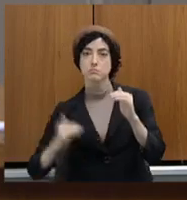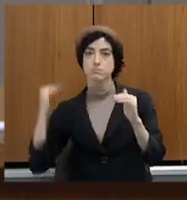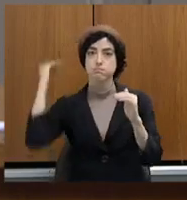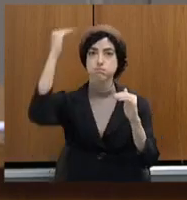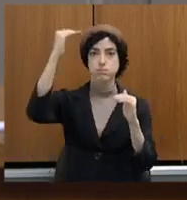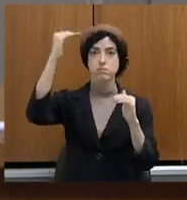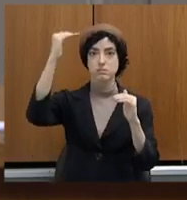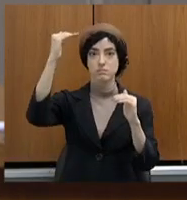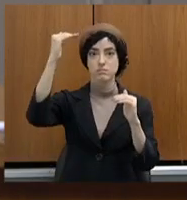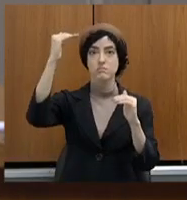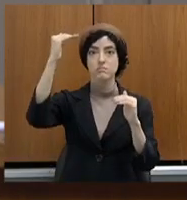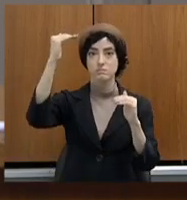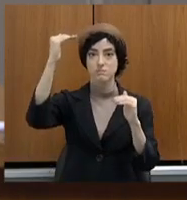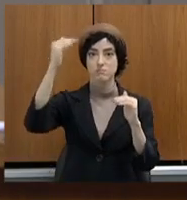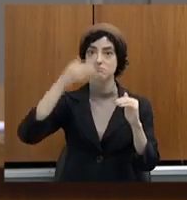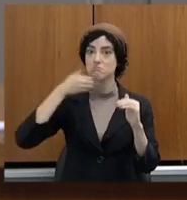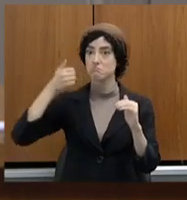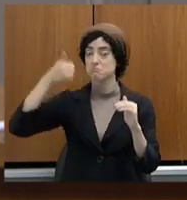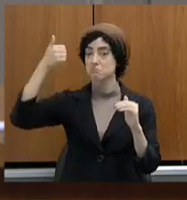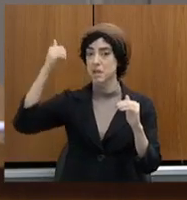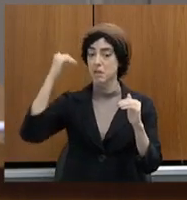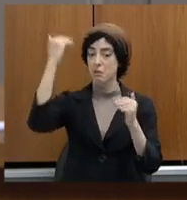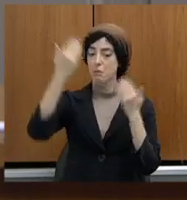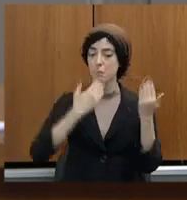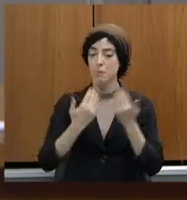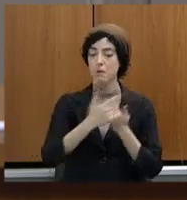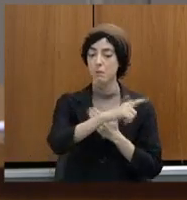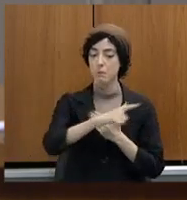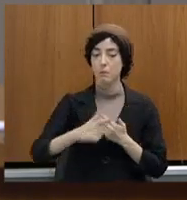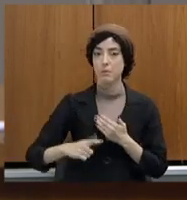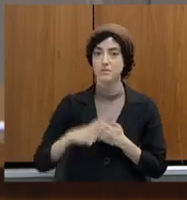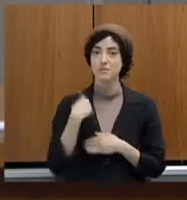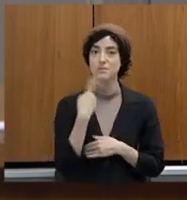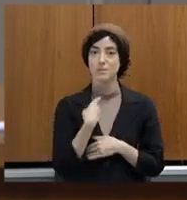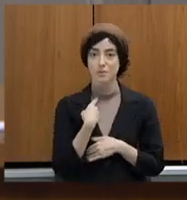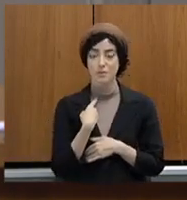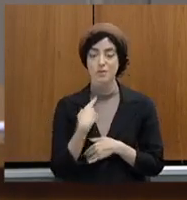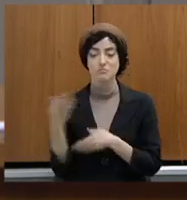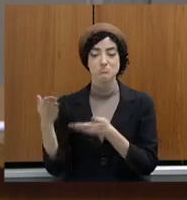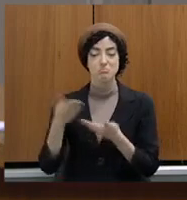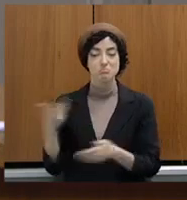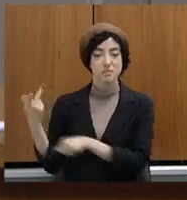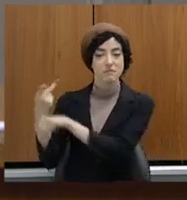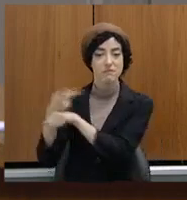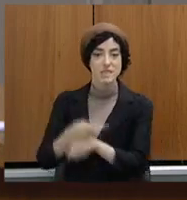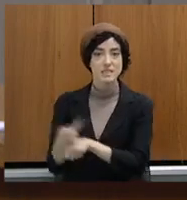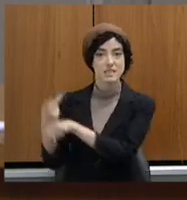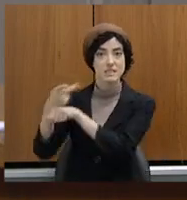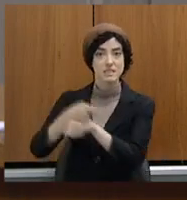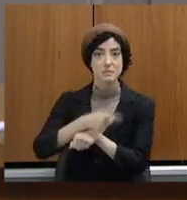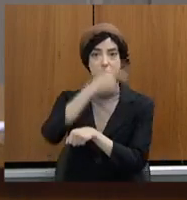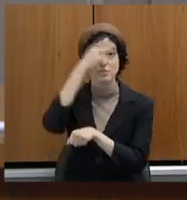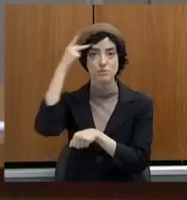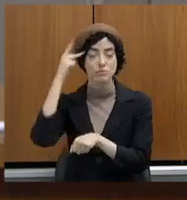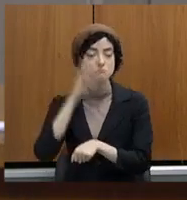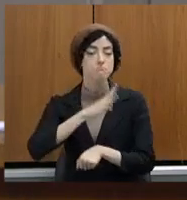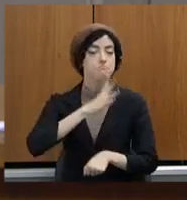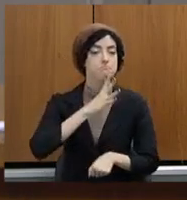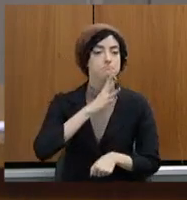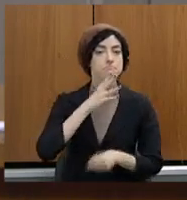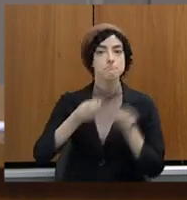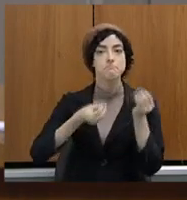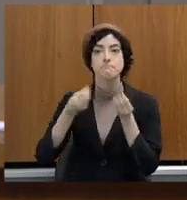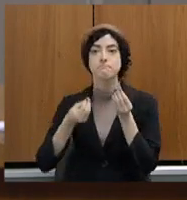E temos recebido muitas visitas, e temos recebido muitos registros positivos. é claro que